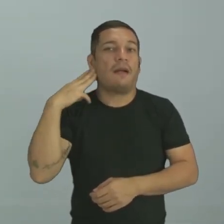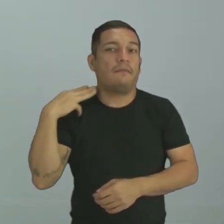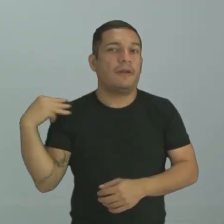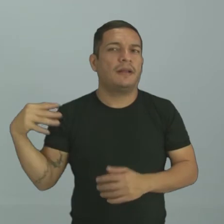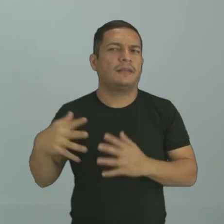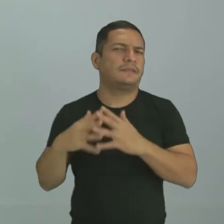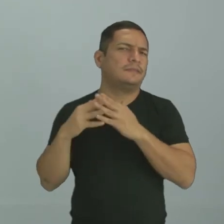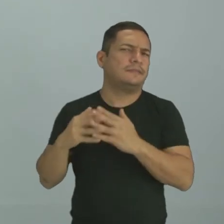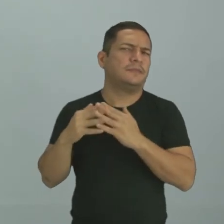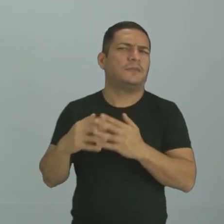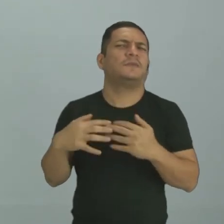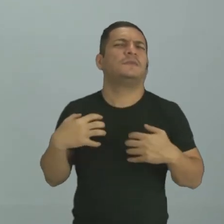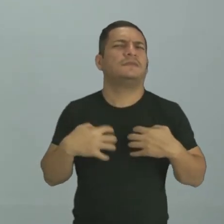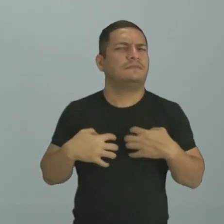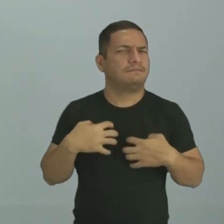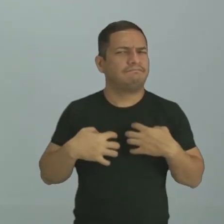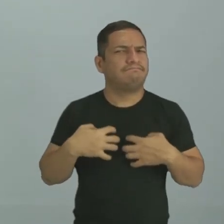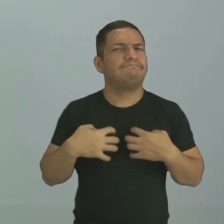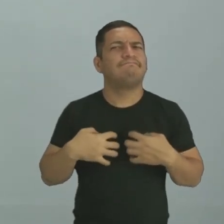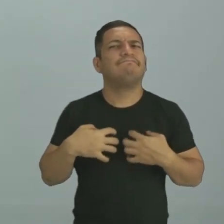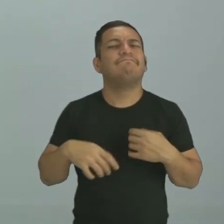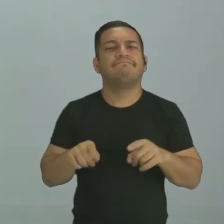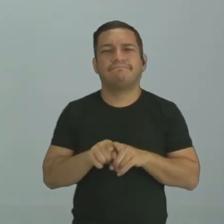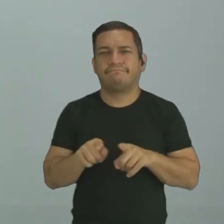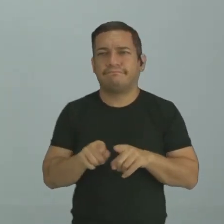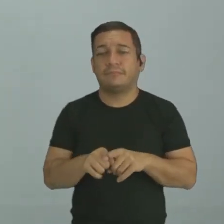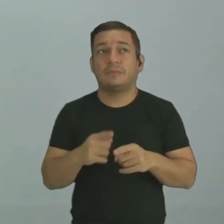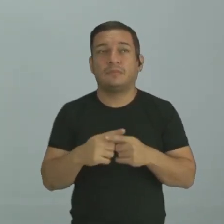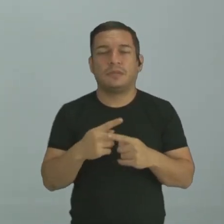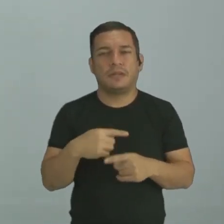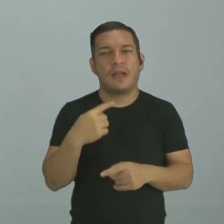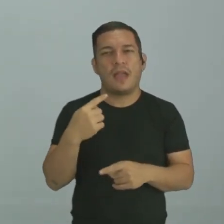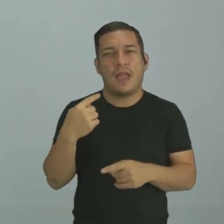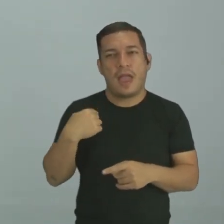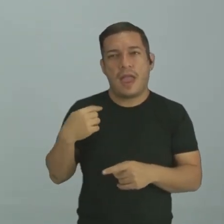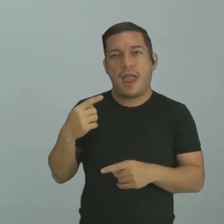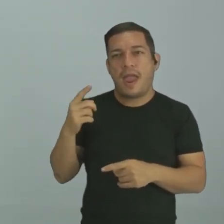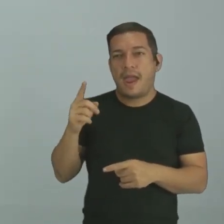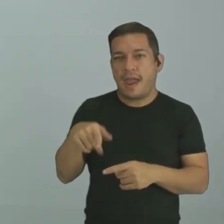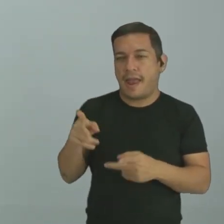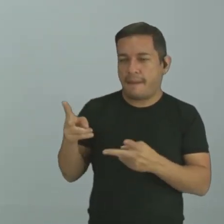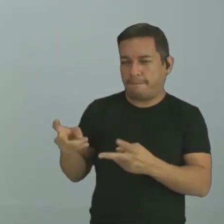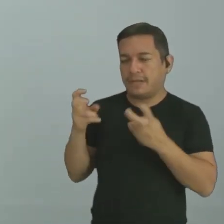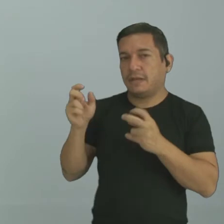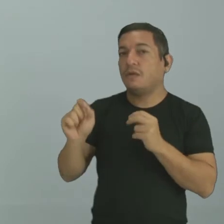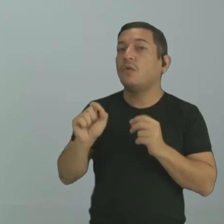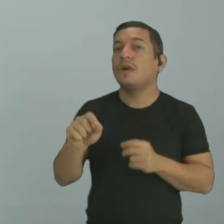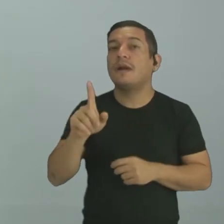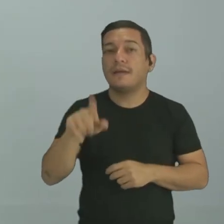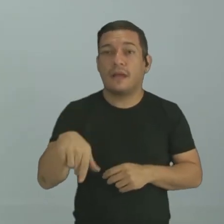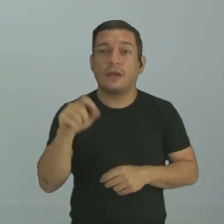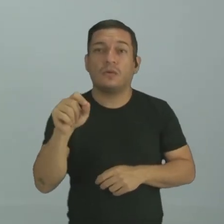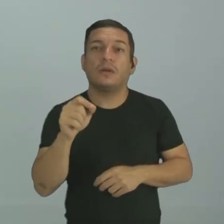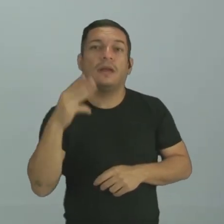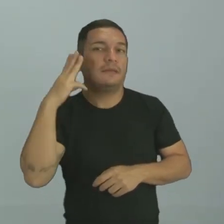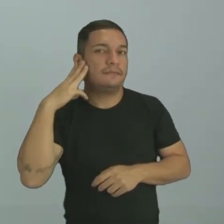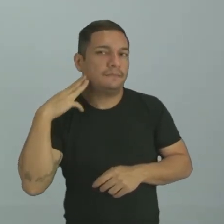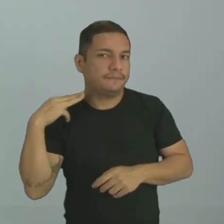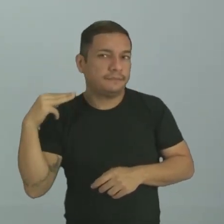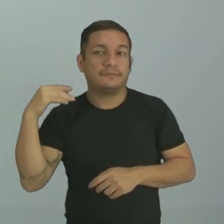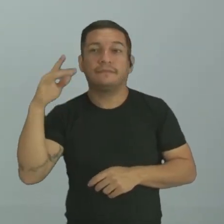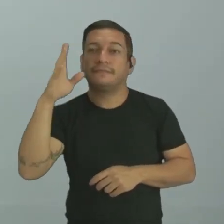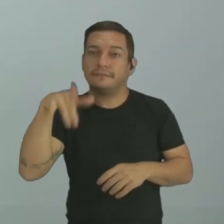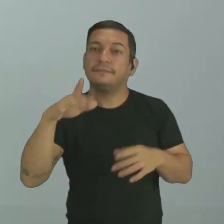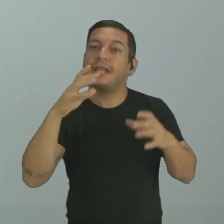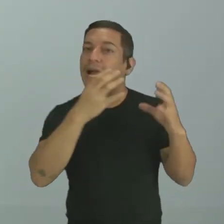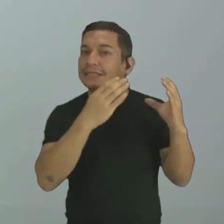Ela está até um pouco chateada, né? Porque, com certeza, ela percebeu que era uma melancia. E